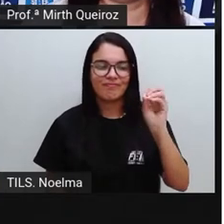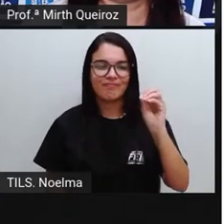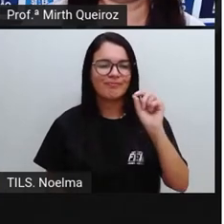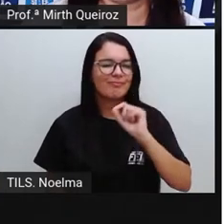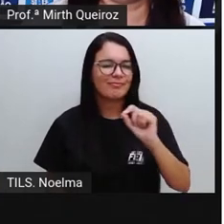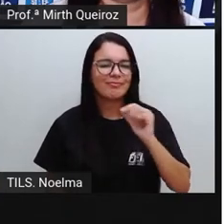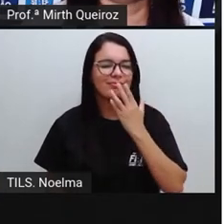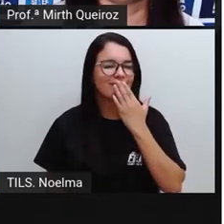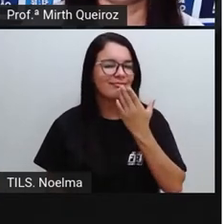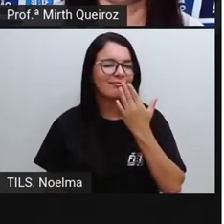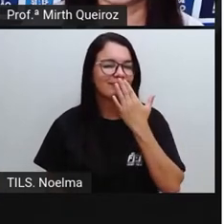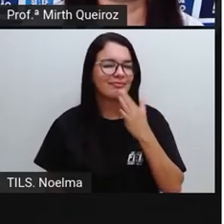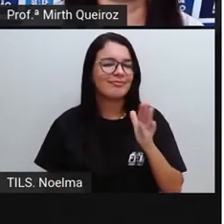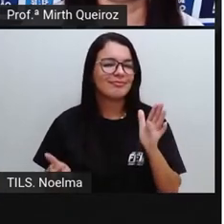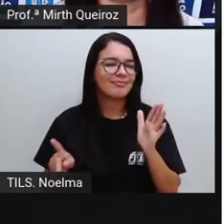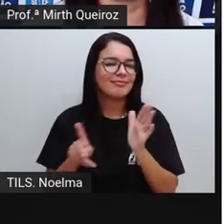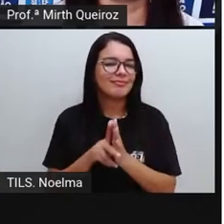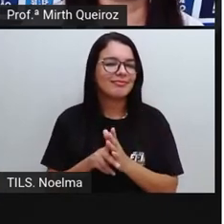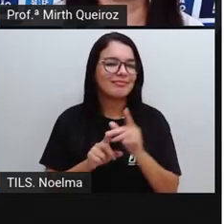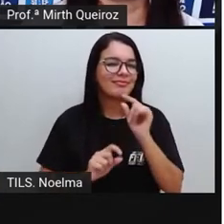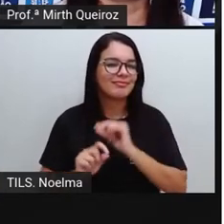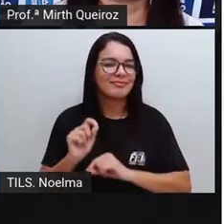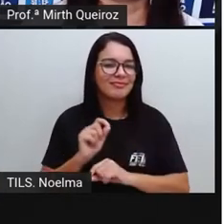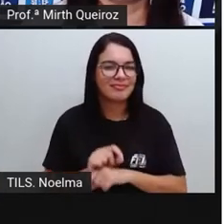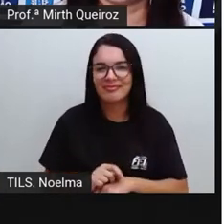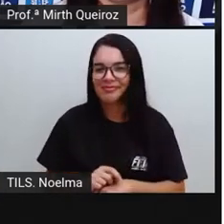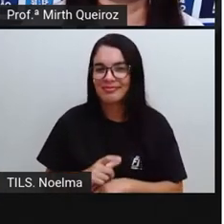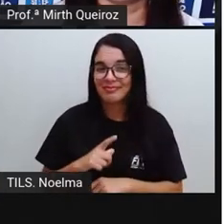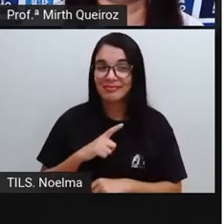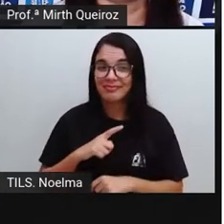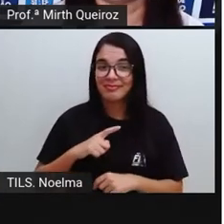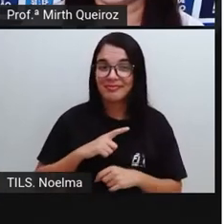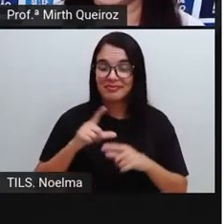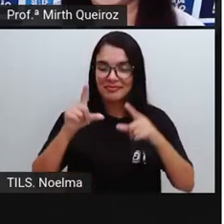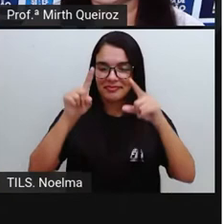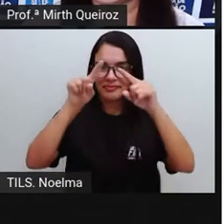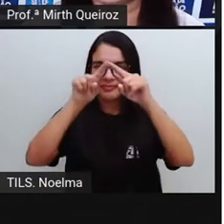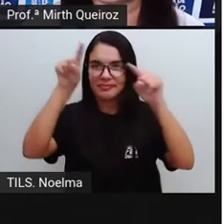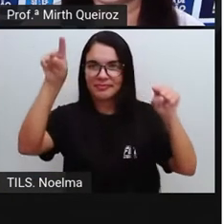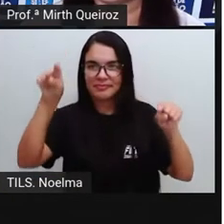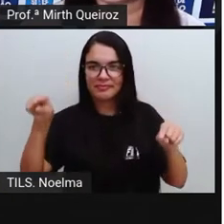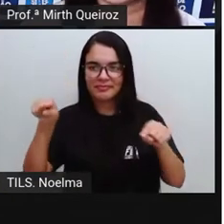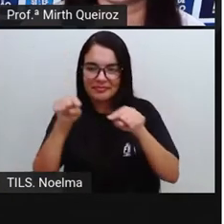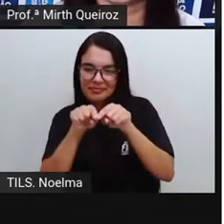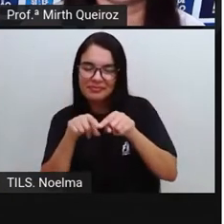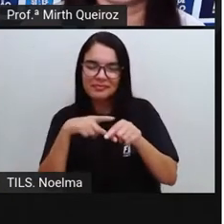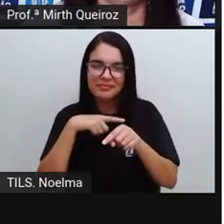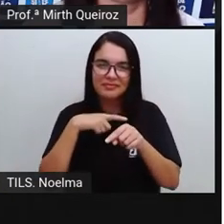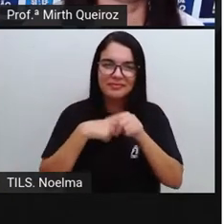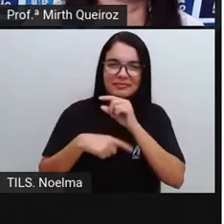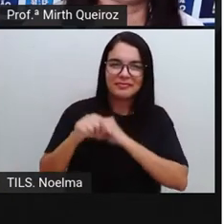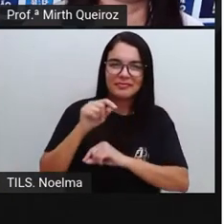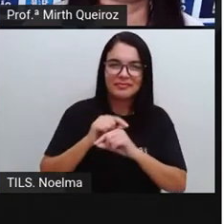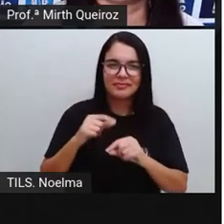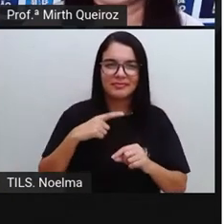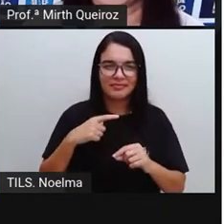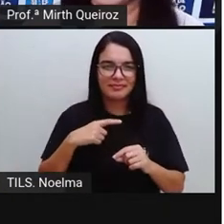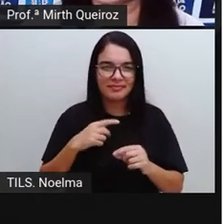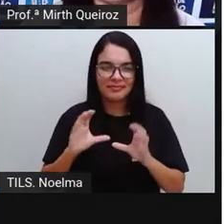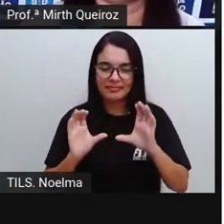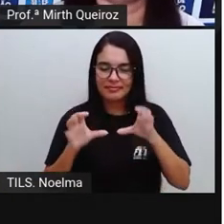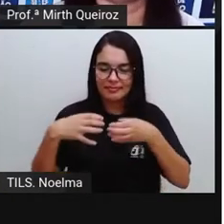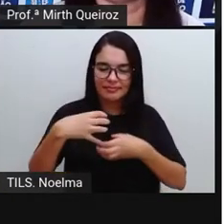típico, né? O gato também traz muito estilo geométrico, ele é explorado pelo artista, vocês vão observar. Tem várias